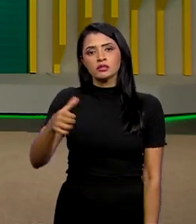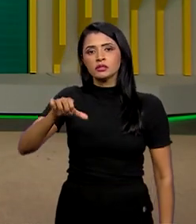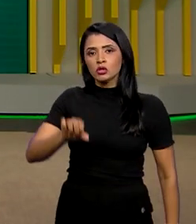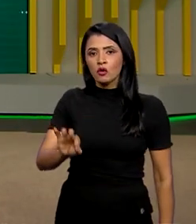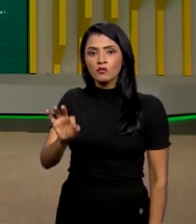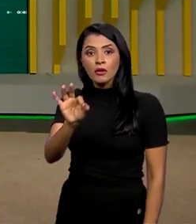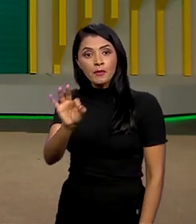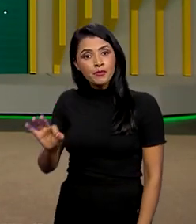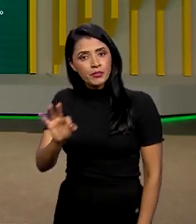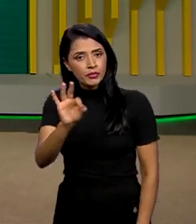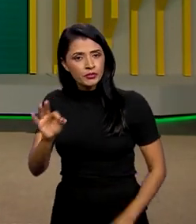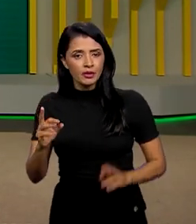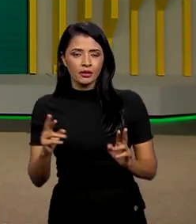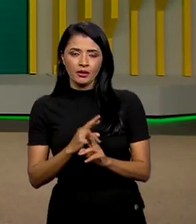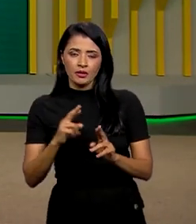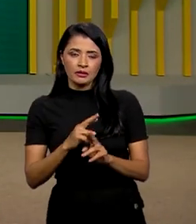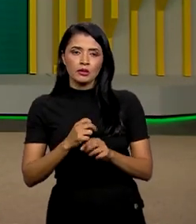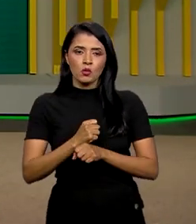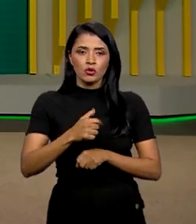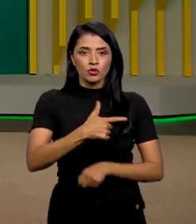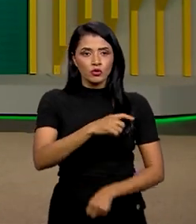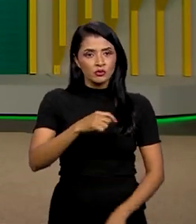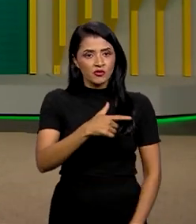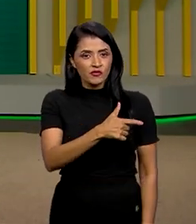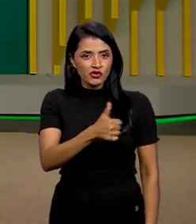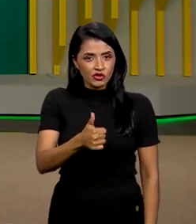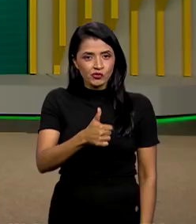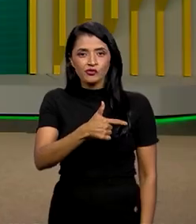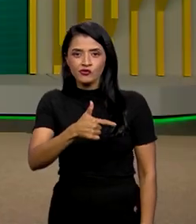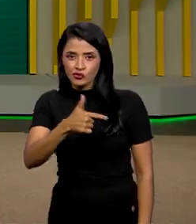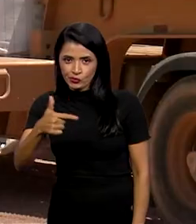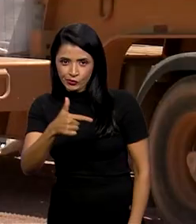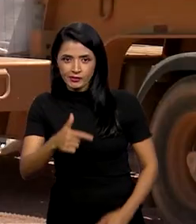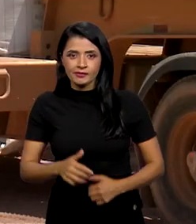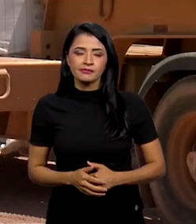em relação à safra 2021-2022.